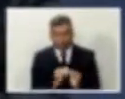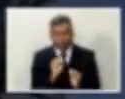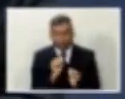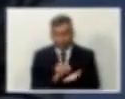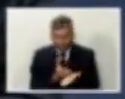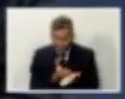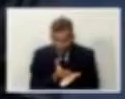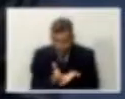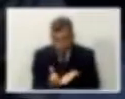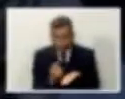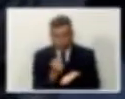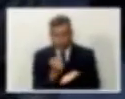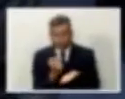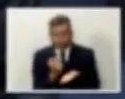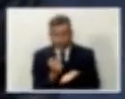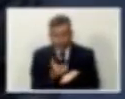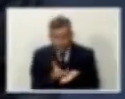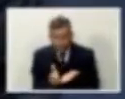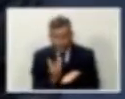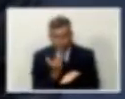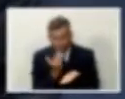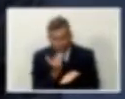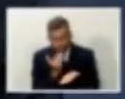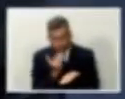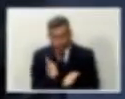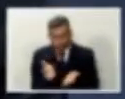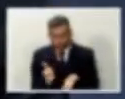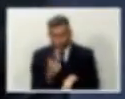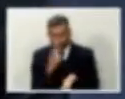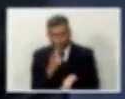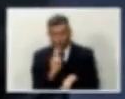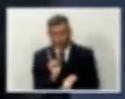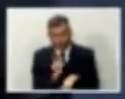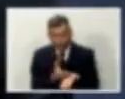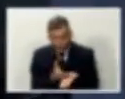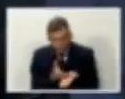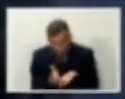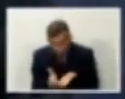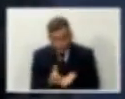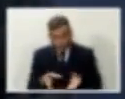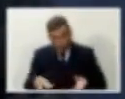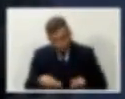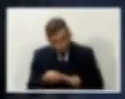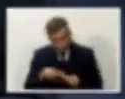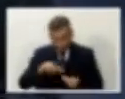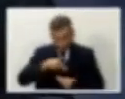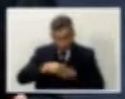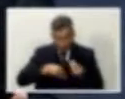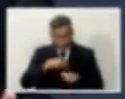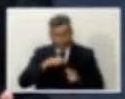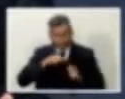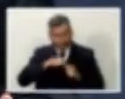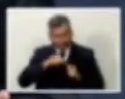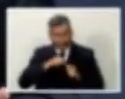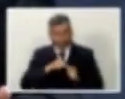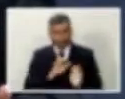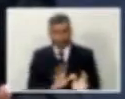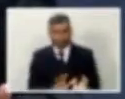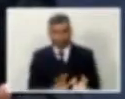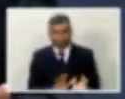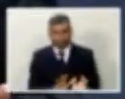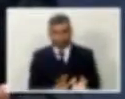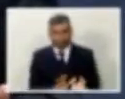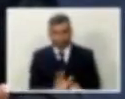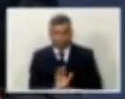Até aí, nenhum problema. Nenhum problema. Quem criou o problema foi o prefeito Dória, do jeito que ele